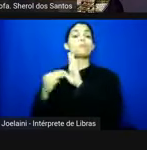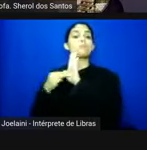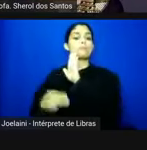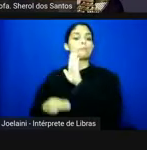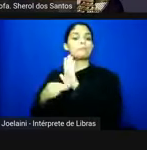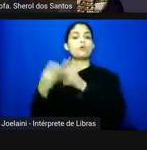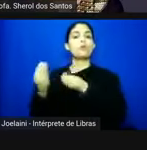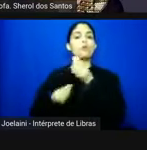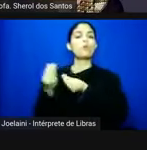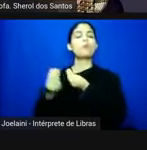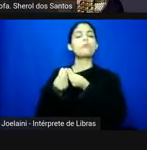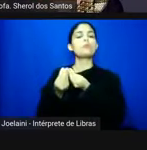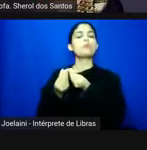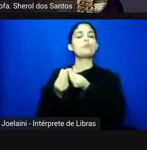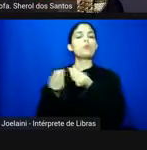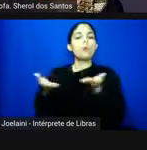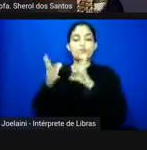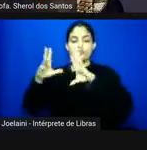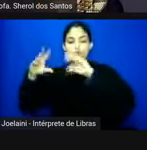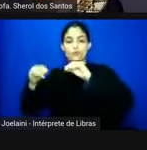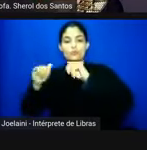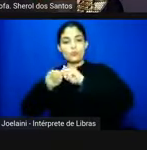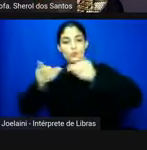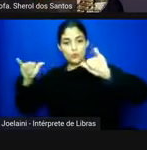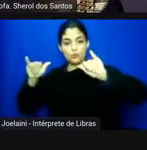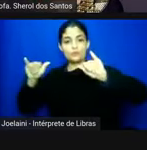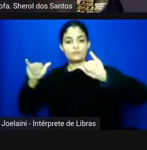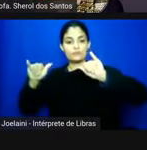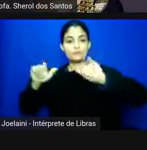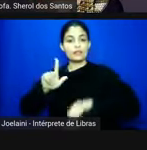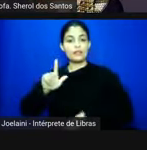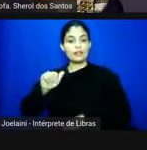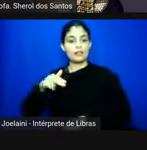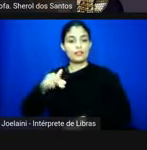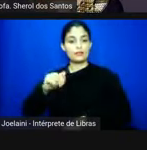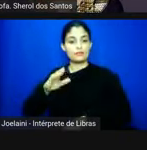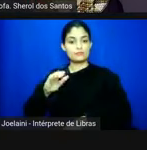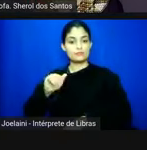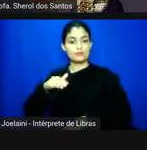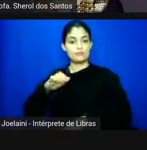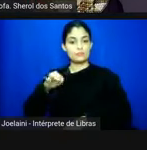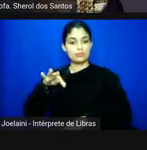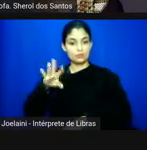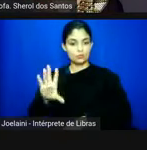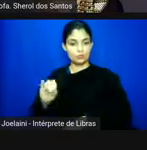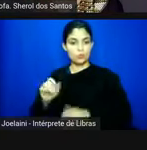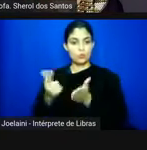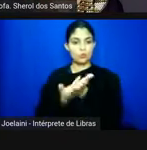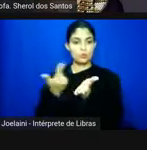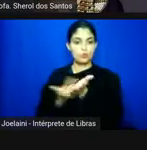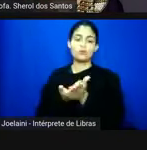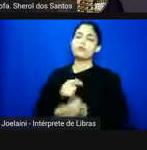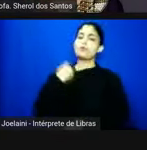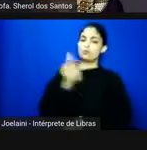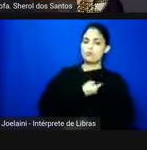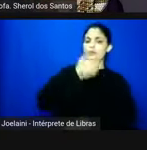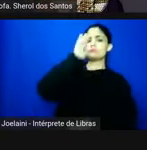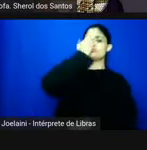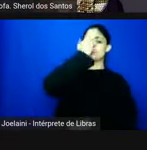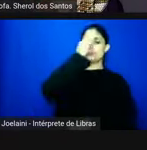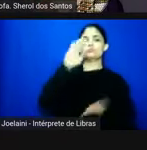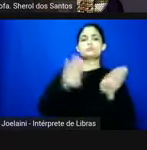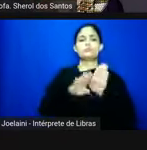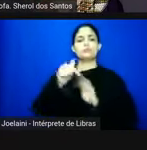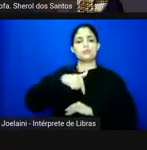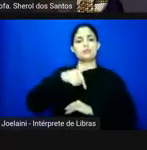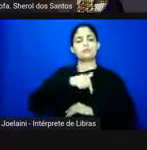lançamento do livro. Bom, a gente entende que esse espaço também é importante para dar retorno das nossas pesquisas feitas na